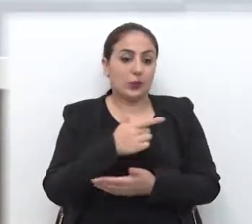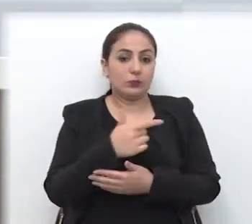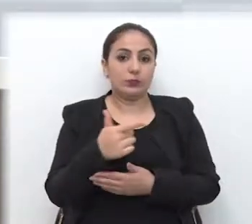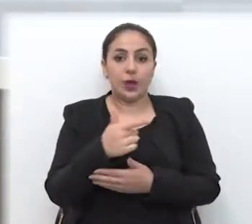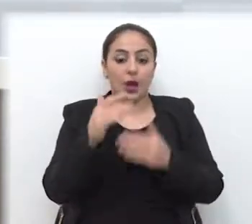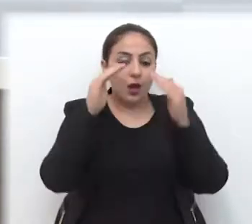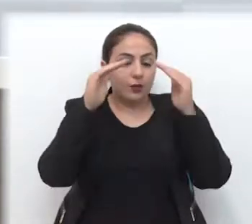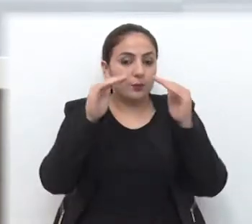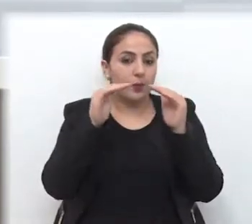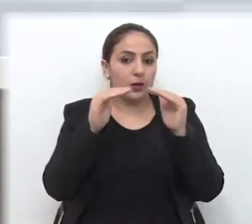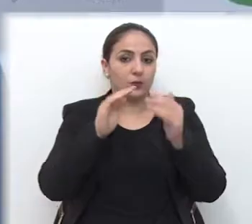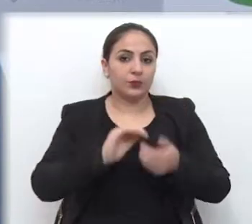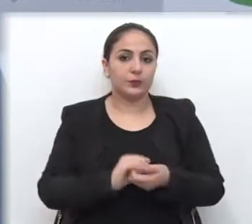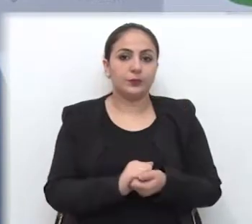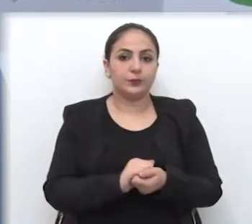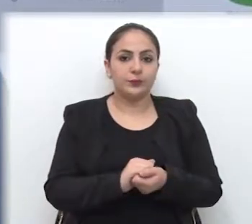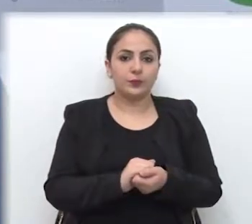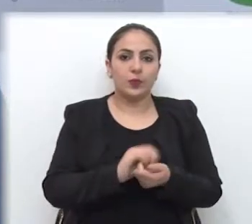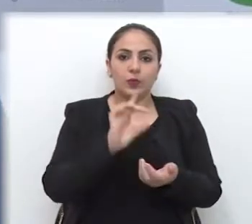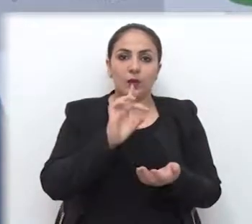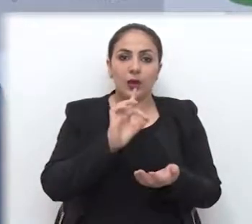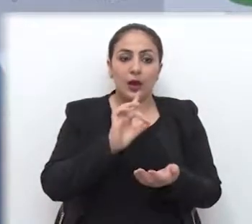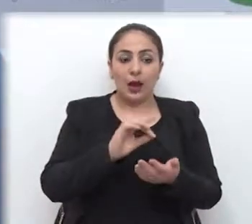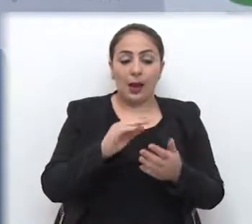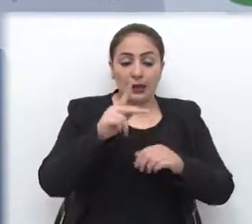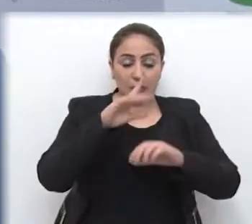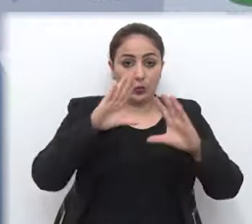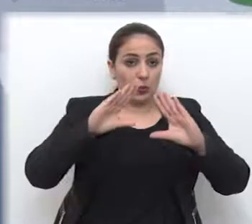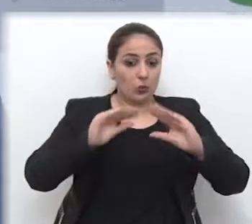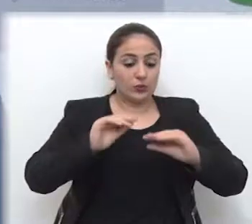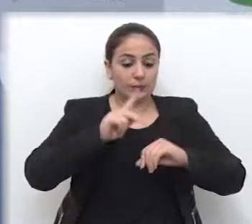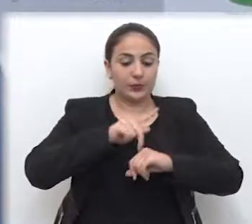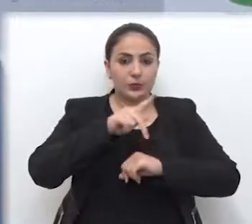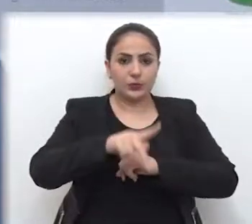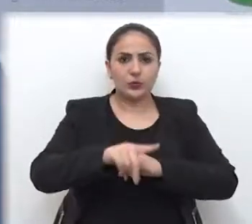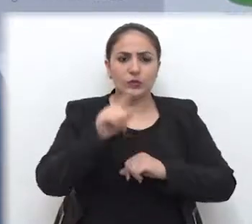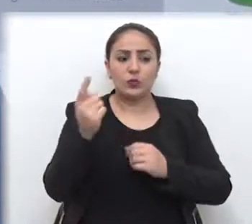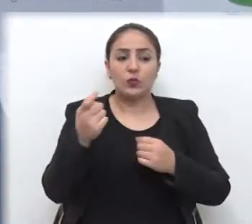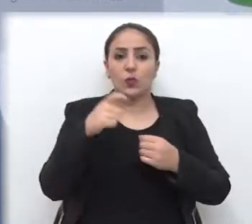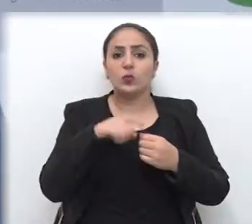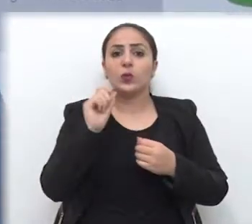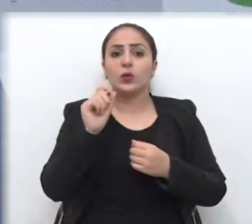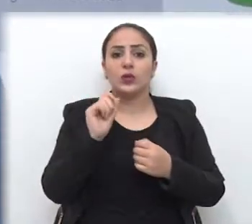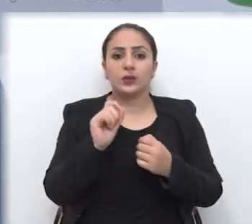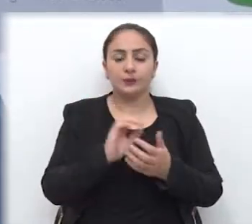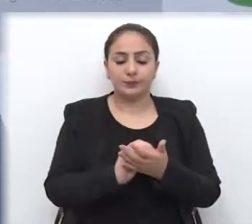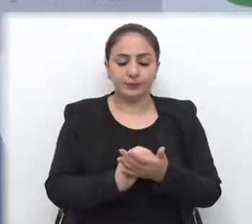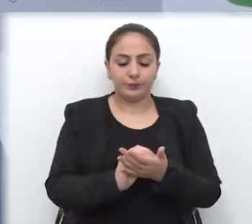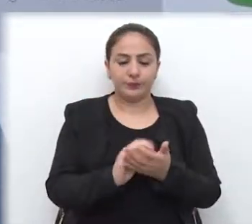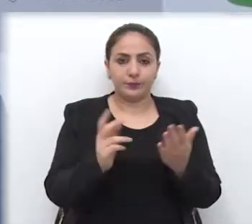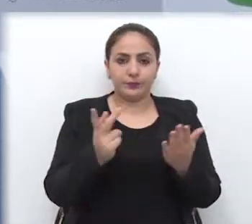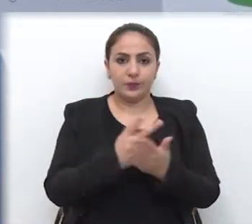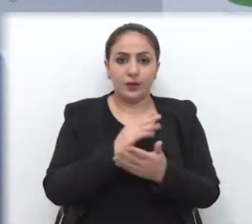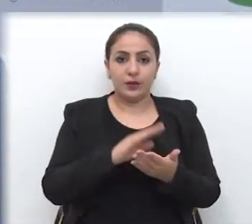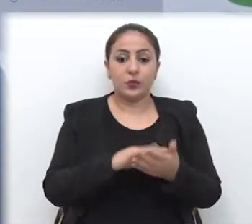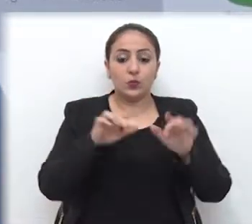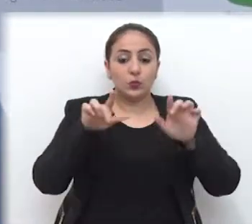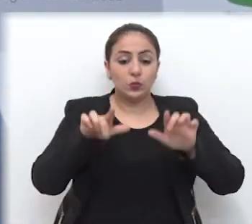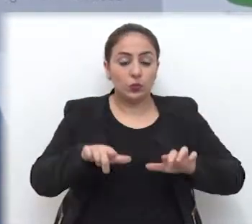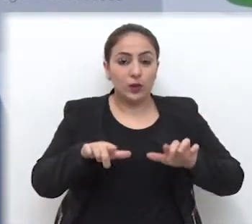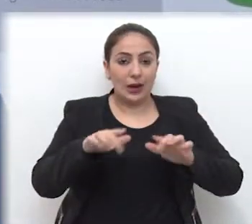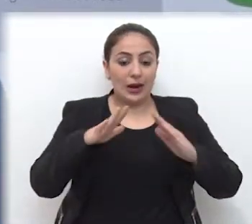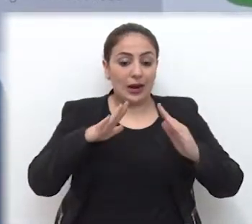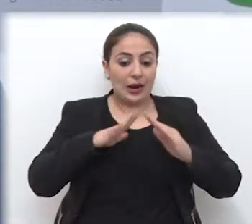está sendo respeitada. Realmente, a noite passfundense voltou a ser o que era. A